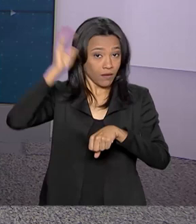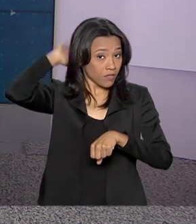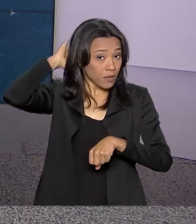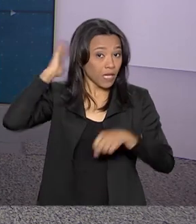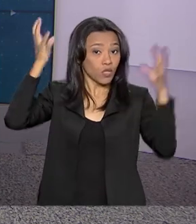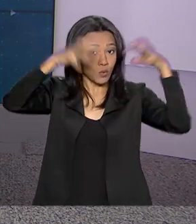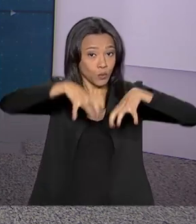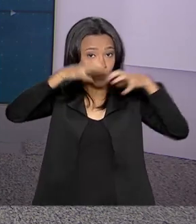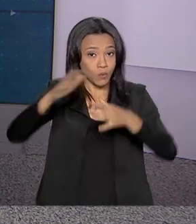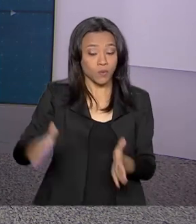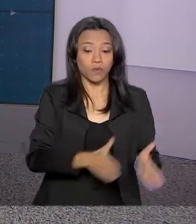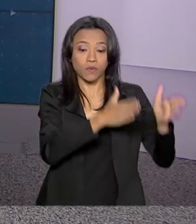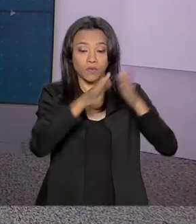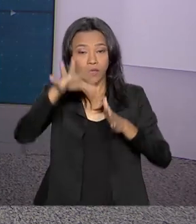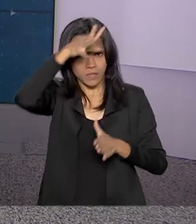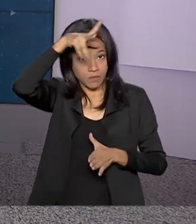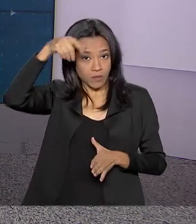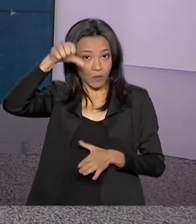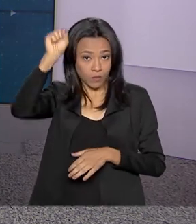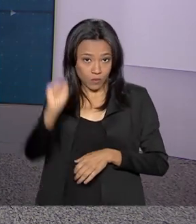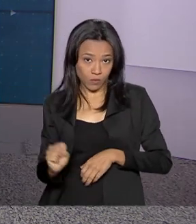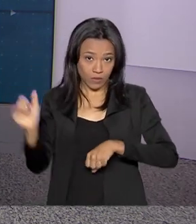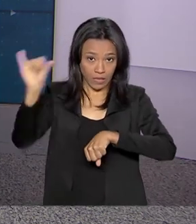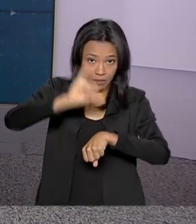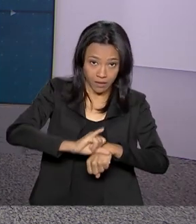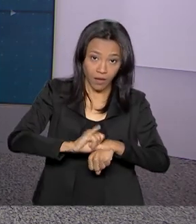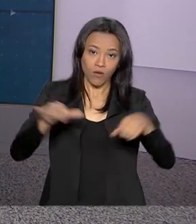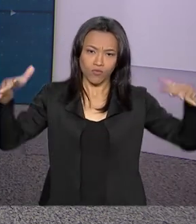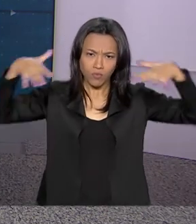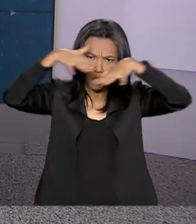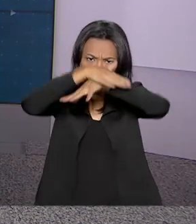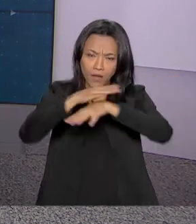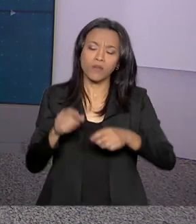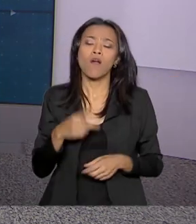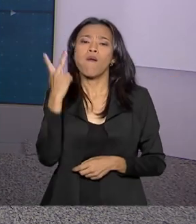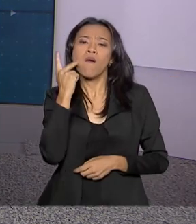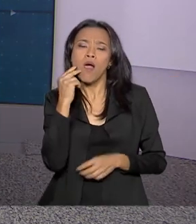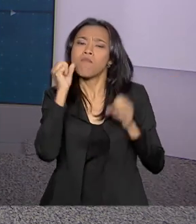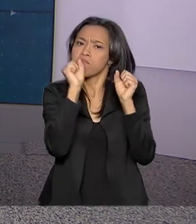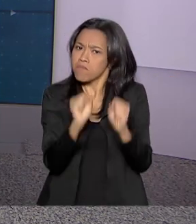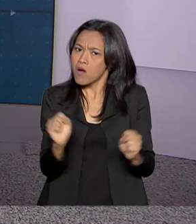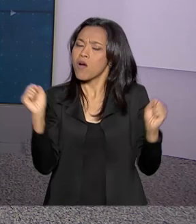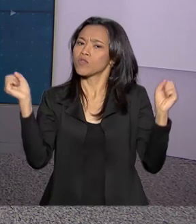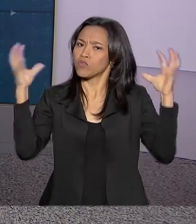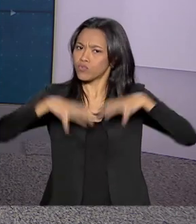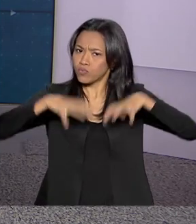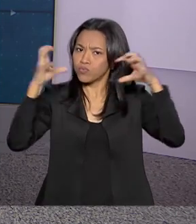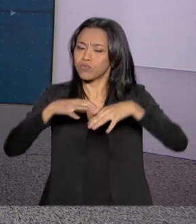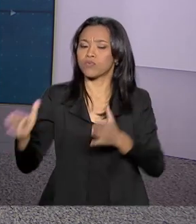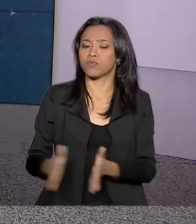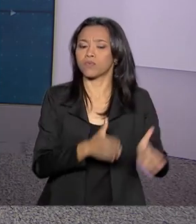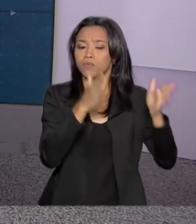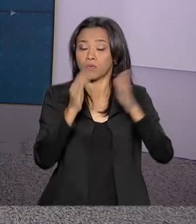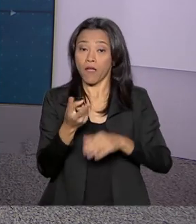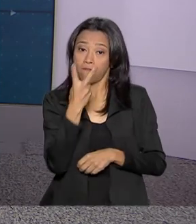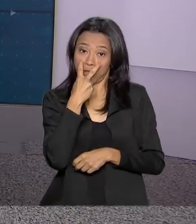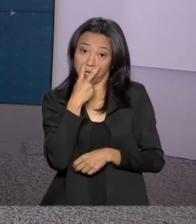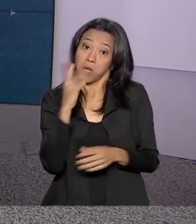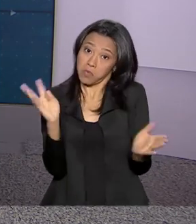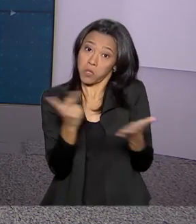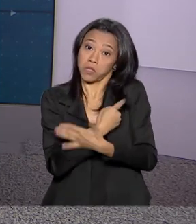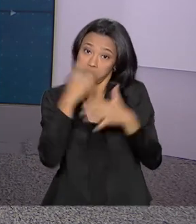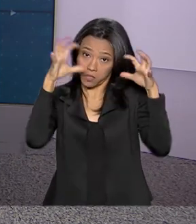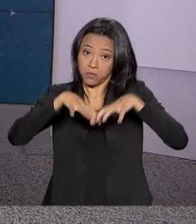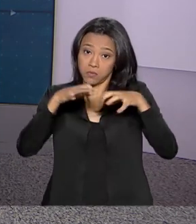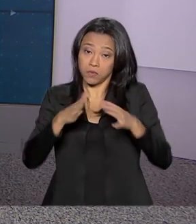Campo Grande o tempo está nublado. Em Fortaleza pode chover. Em Vitória, possibilidade de chuva também. E